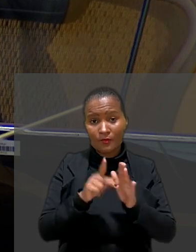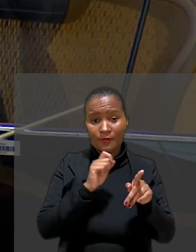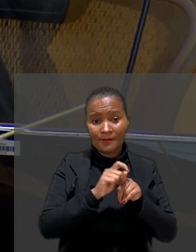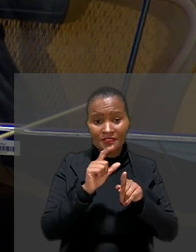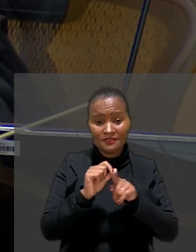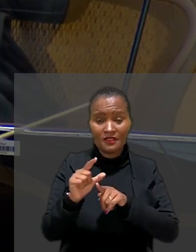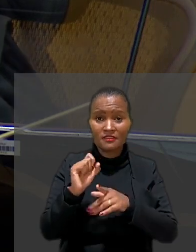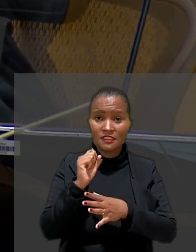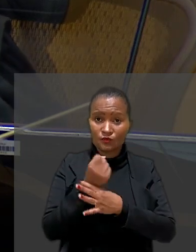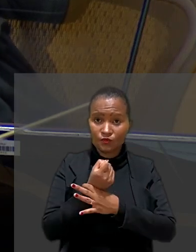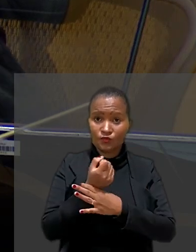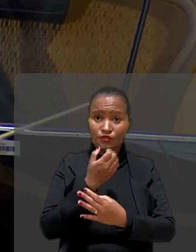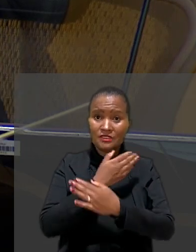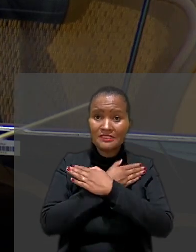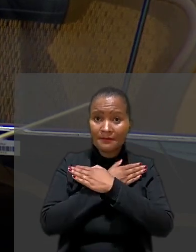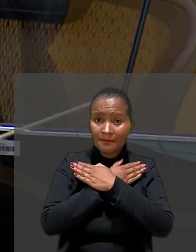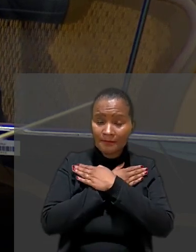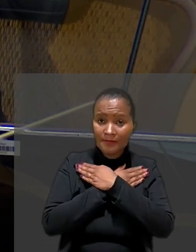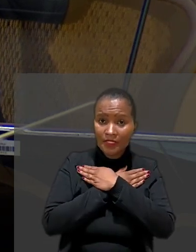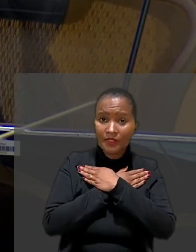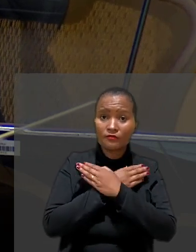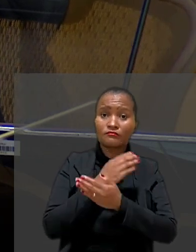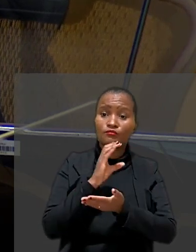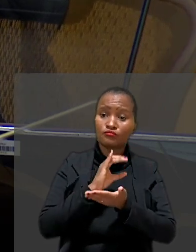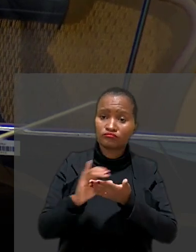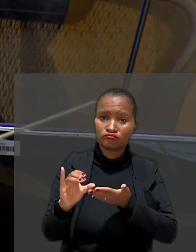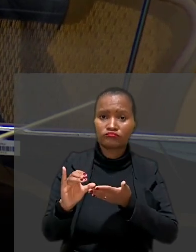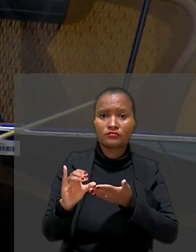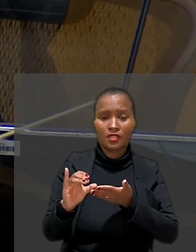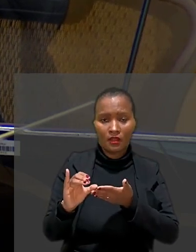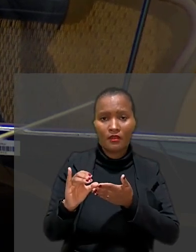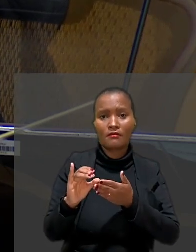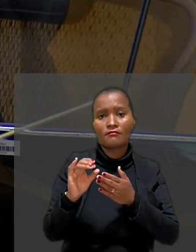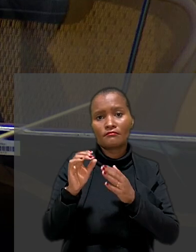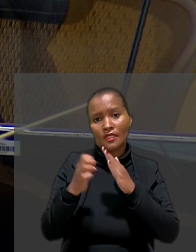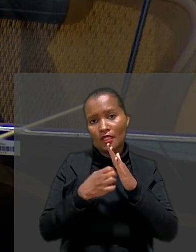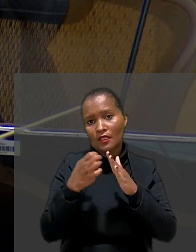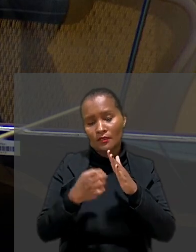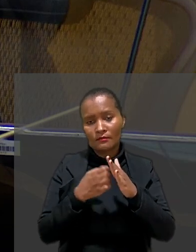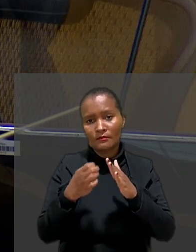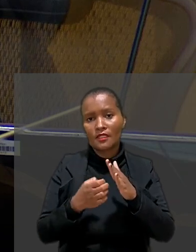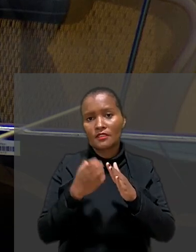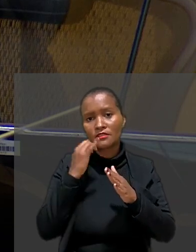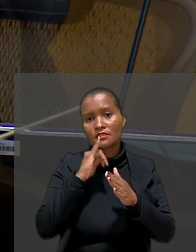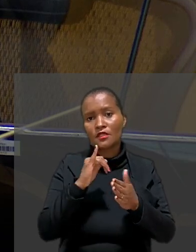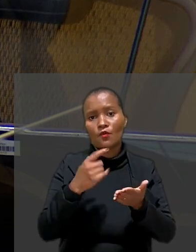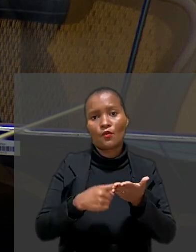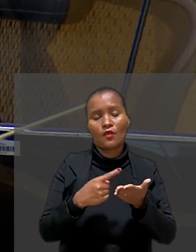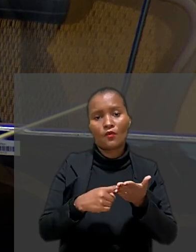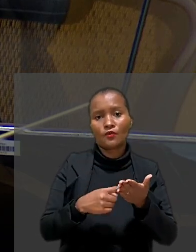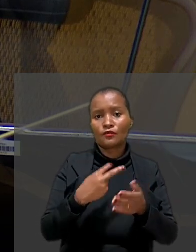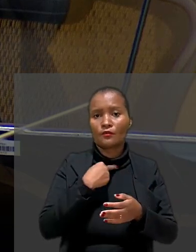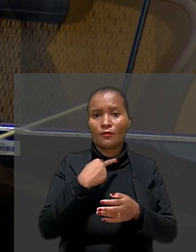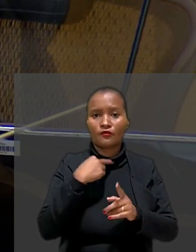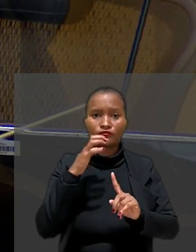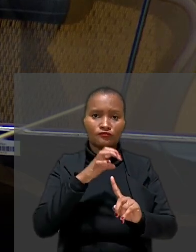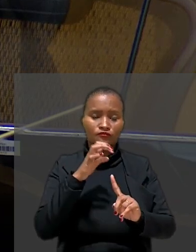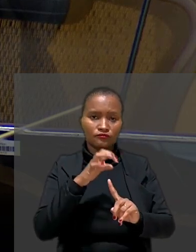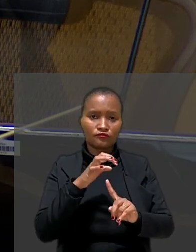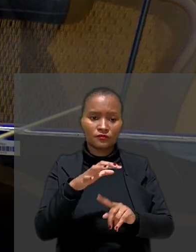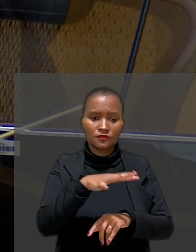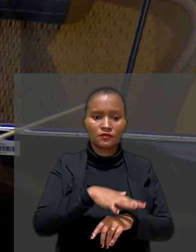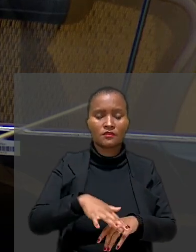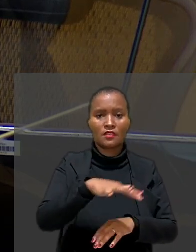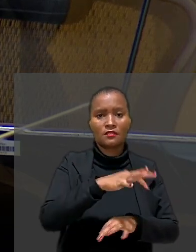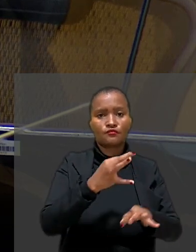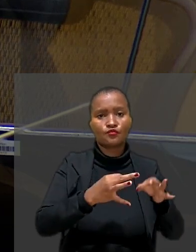às parcelas de seguro-desemprego, de forma indenizada pelo empregador, uma vez que o acordo não pode interferir na